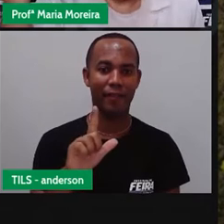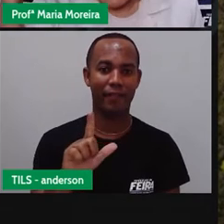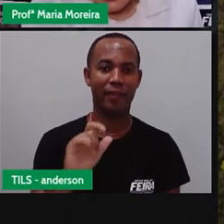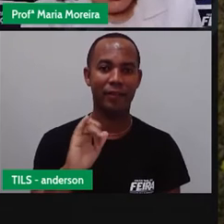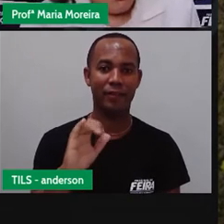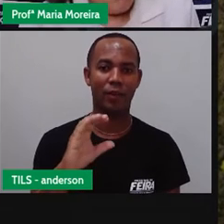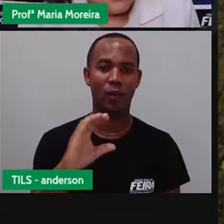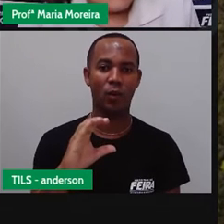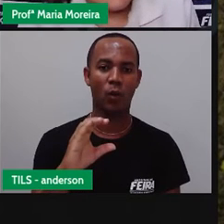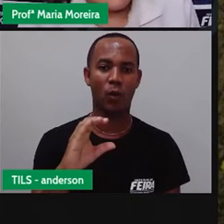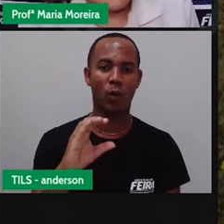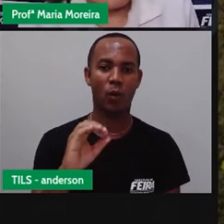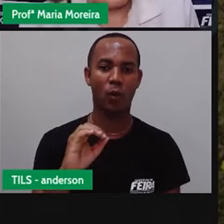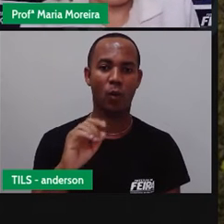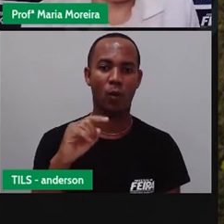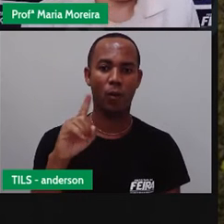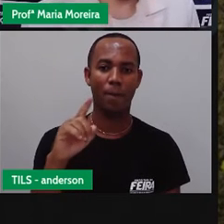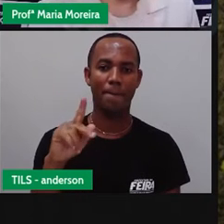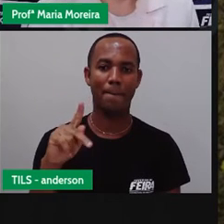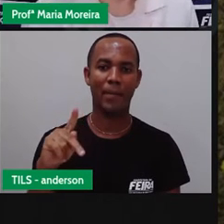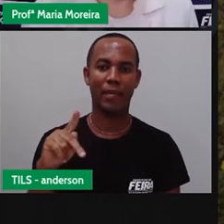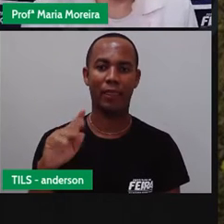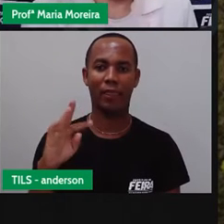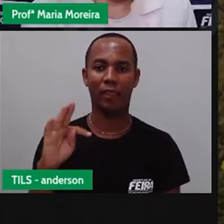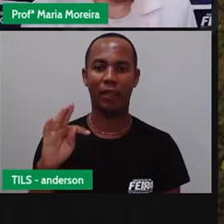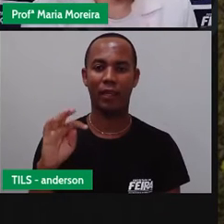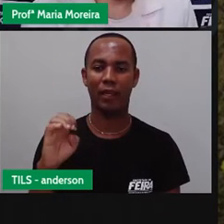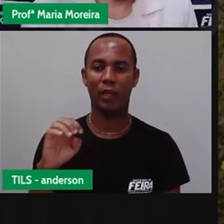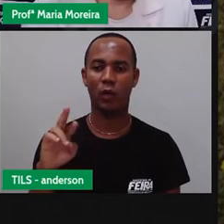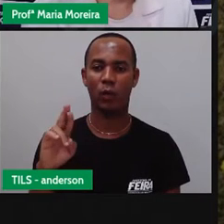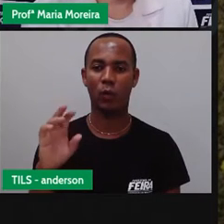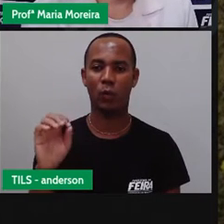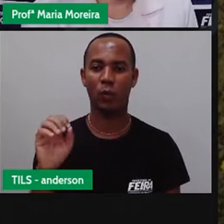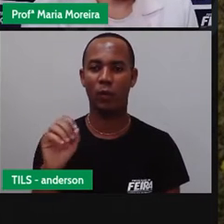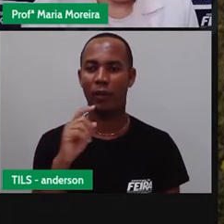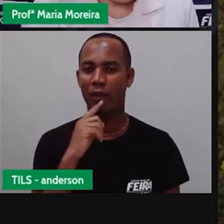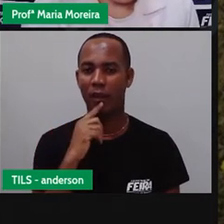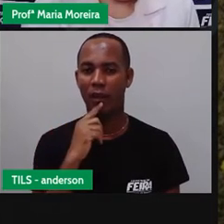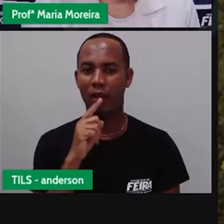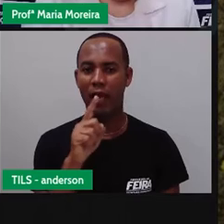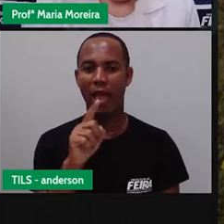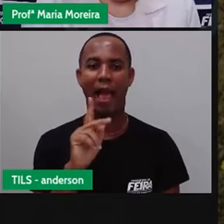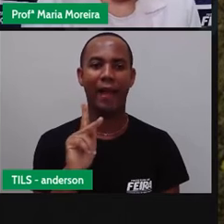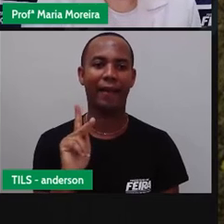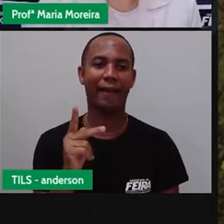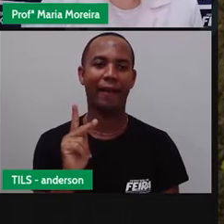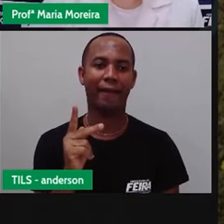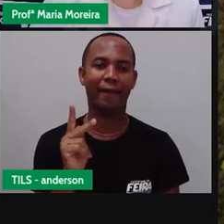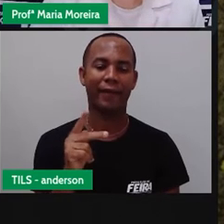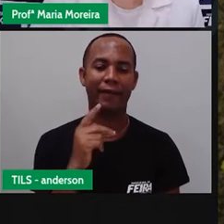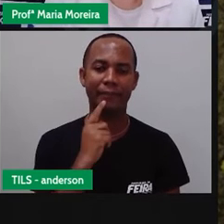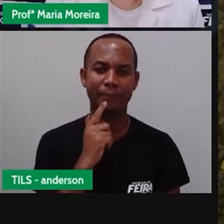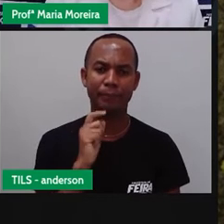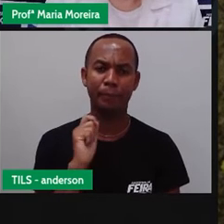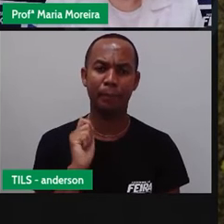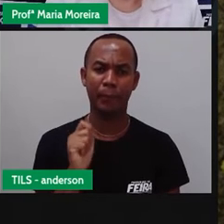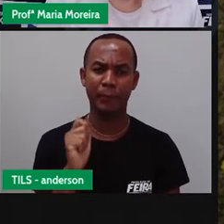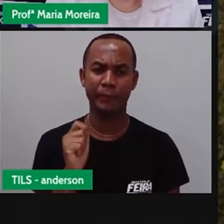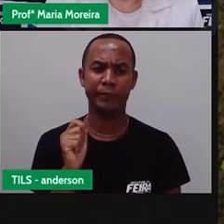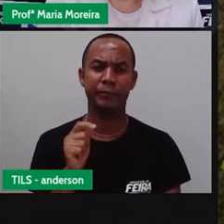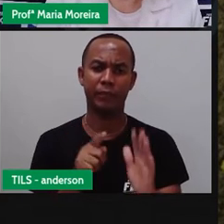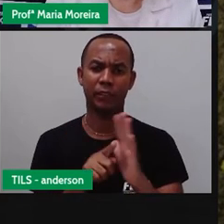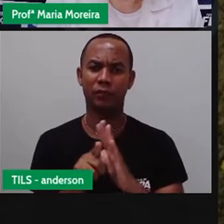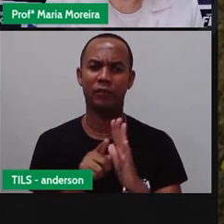Não se começa, né? A palavra helicóptero com S, começa com H. H... Aí vocês podem me perguntar, pró?